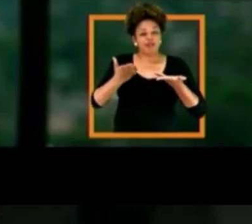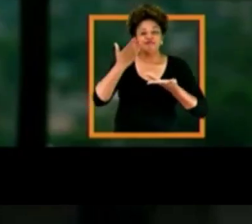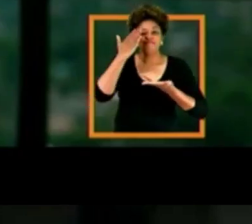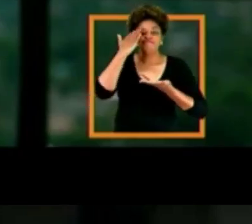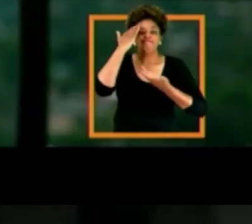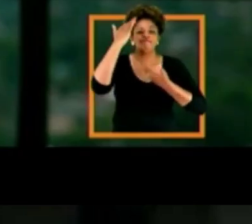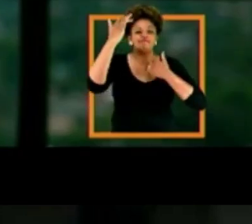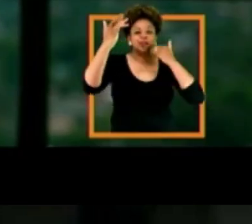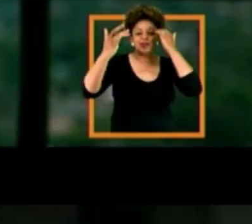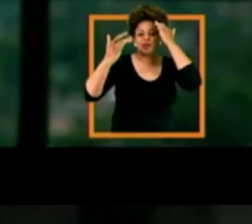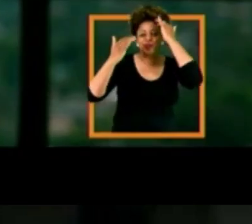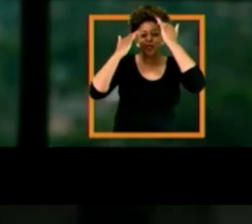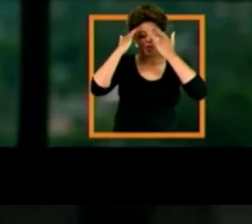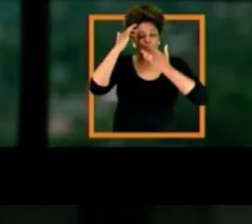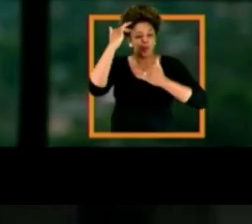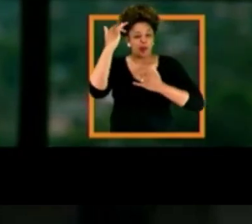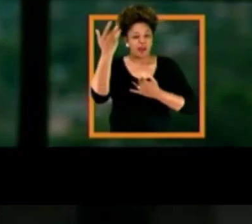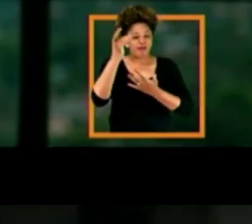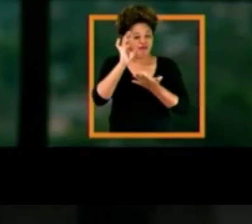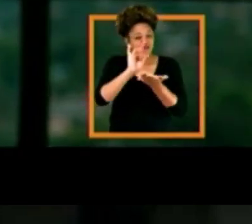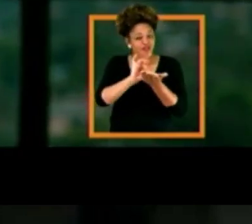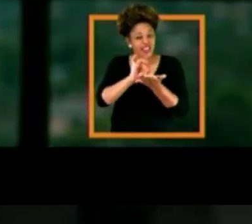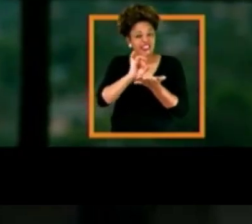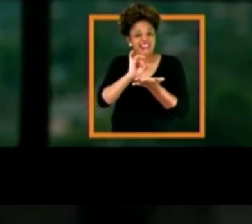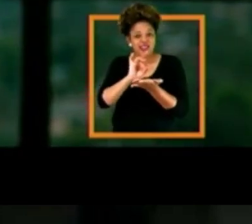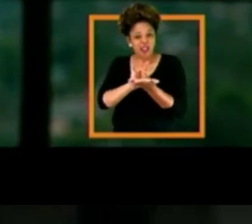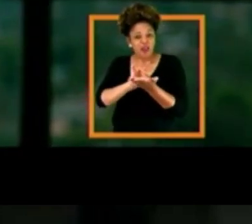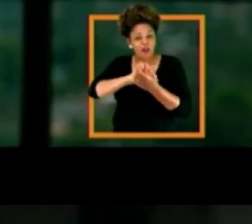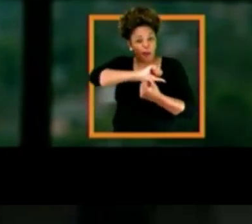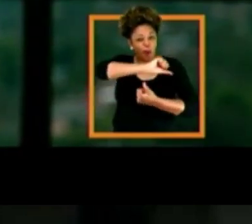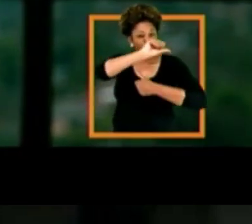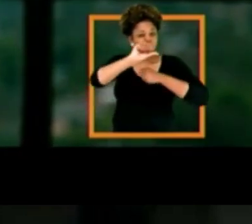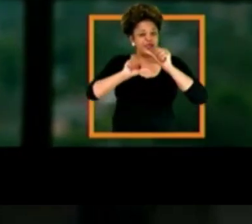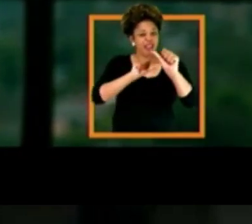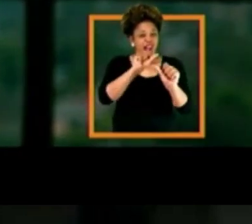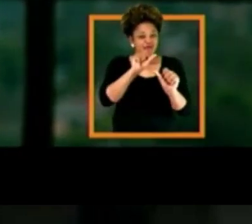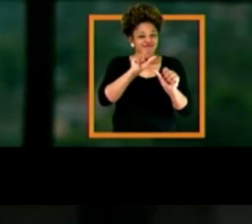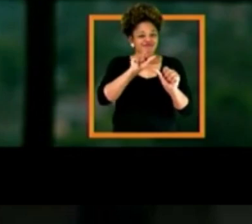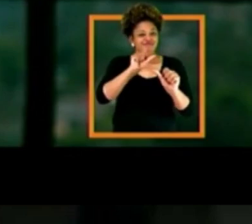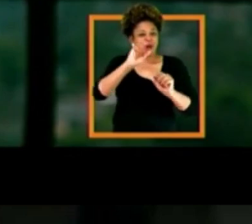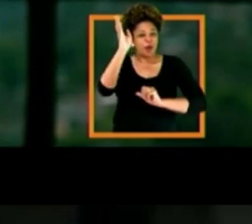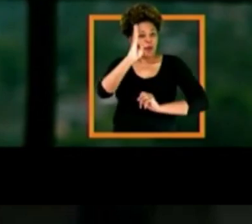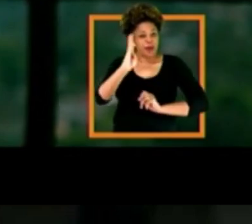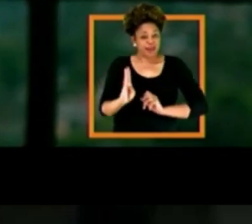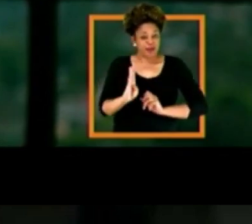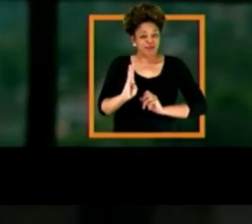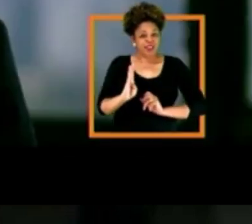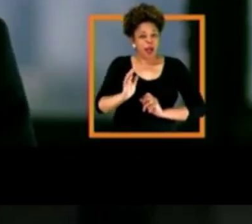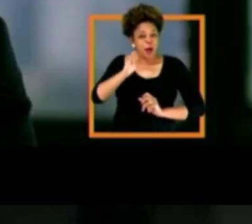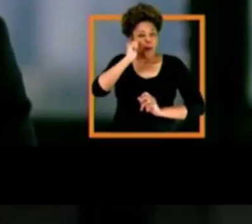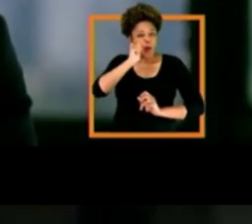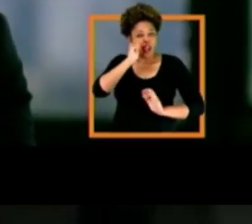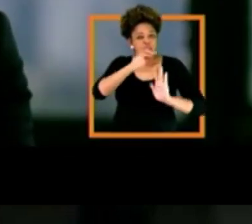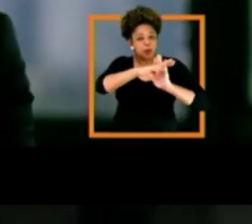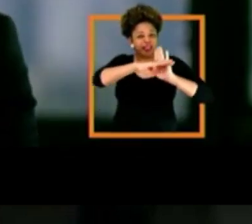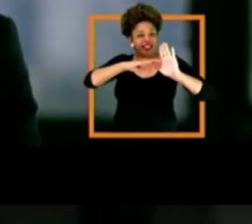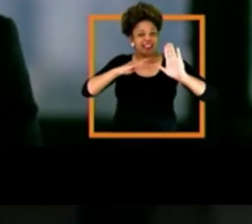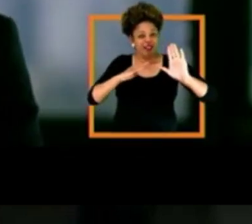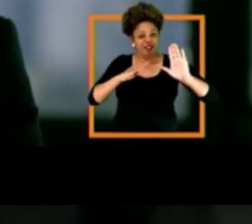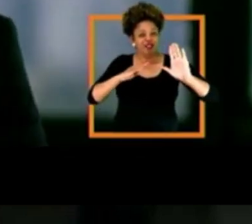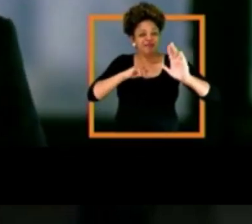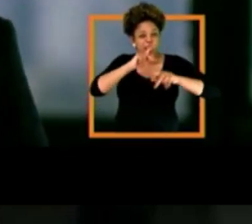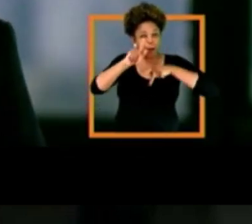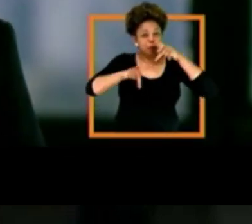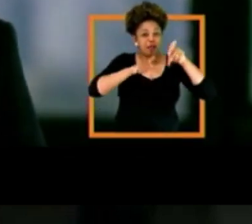Hoje eu quero falar de um sonho, um sonho que, realizado, vai mudar profundamente o nosso país. As mulheres são mais da